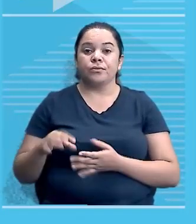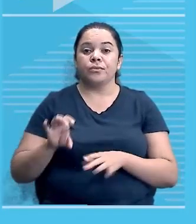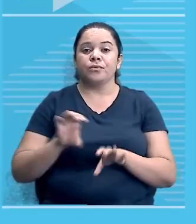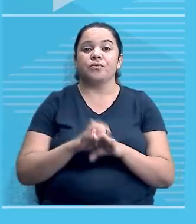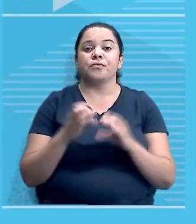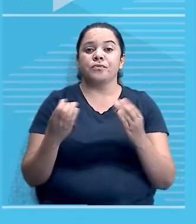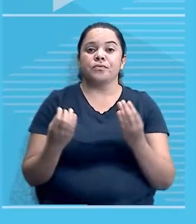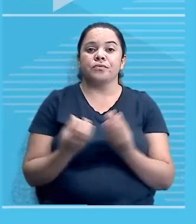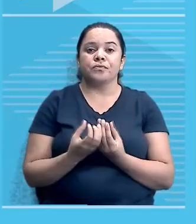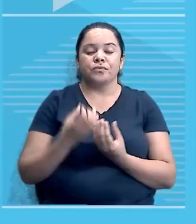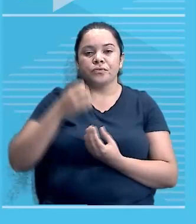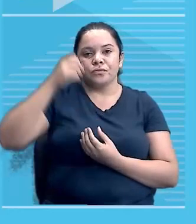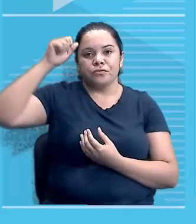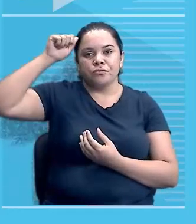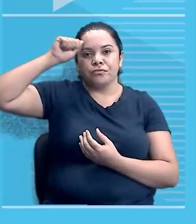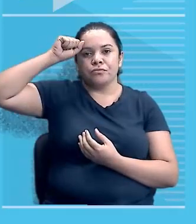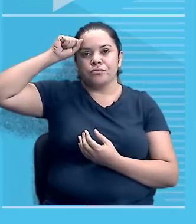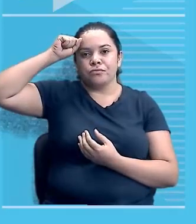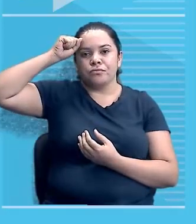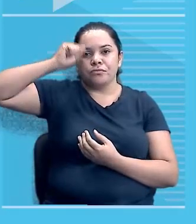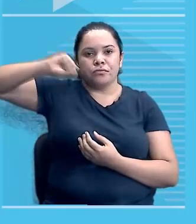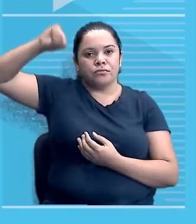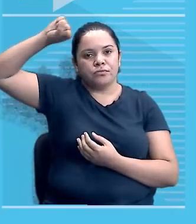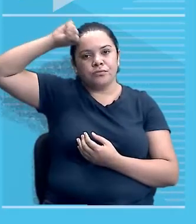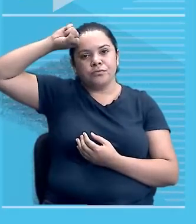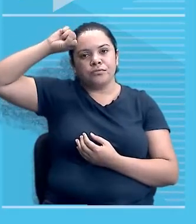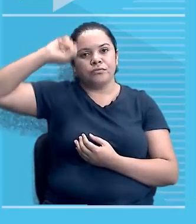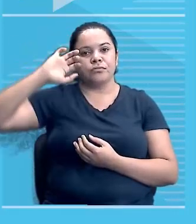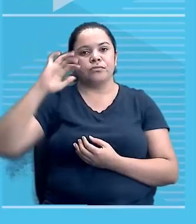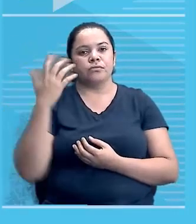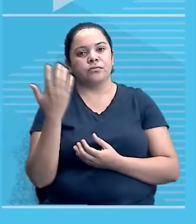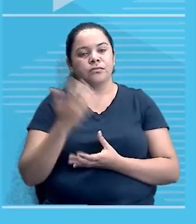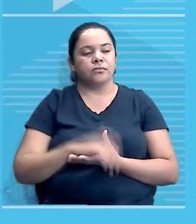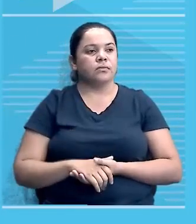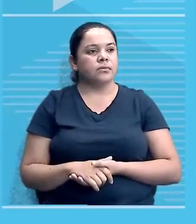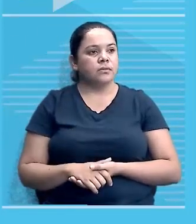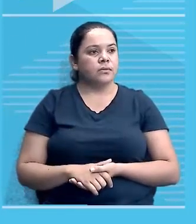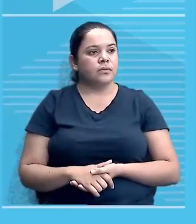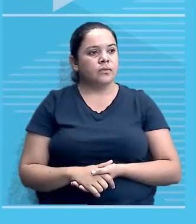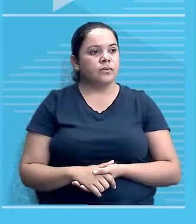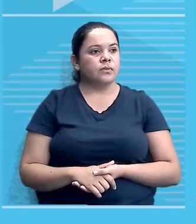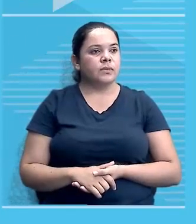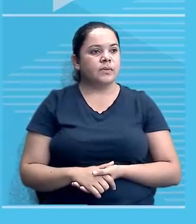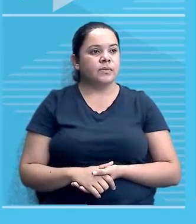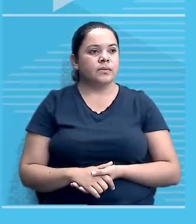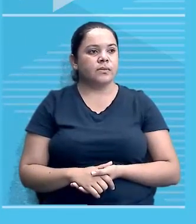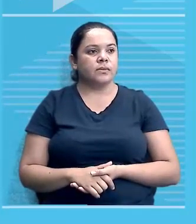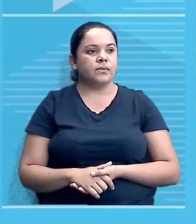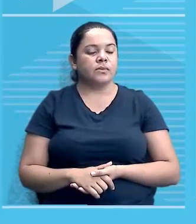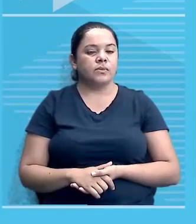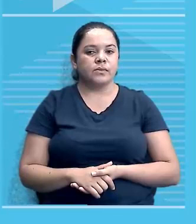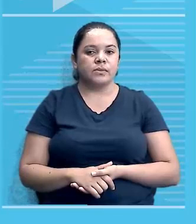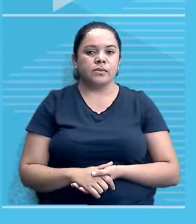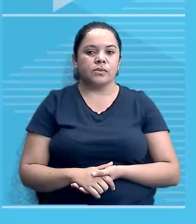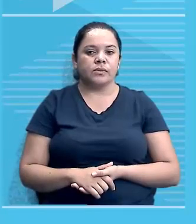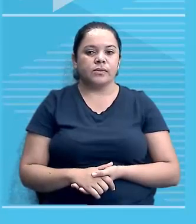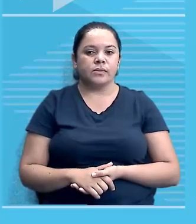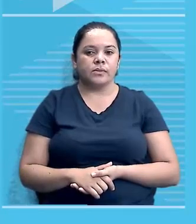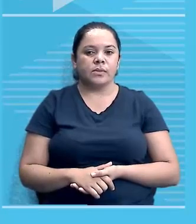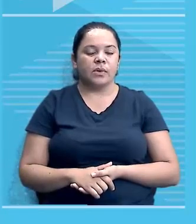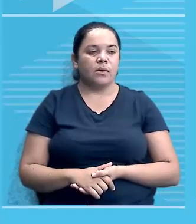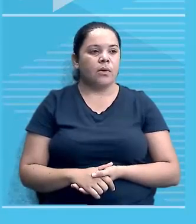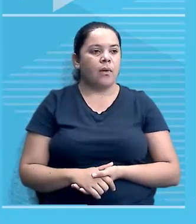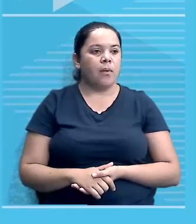Berlim, foi na conferência de Berlim que isso aconteceu, como você já sabe. Está bom? E nessa questão, o que é que ela